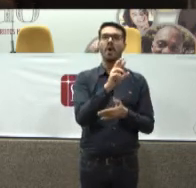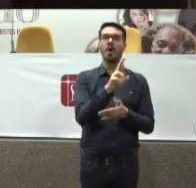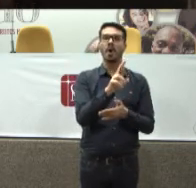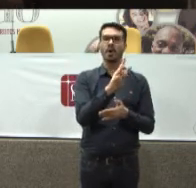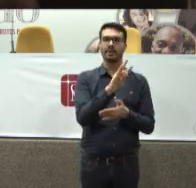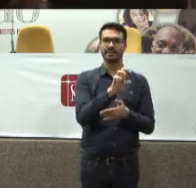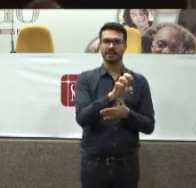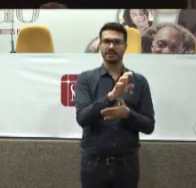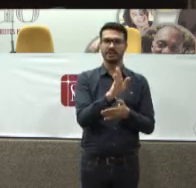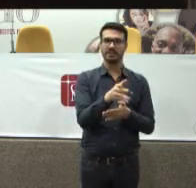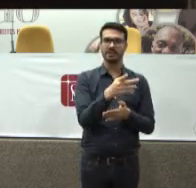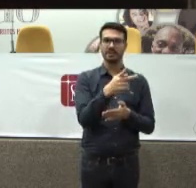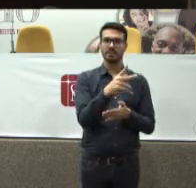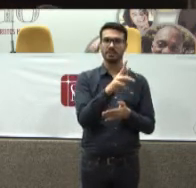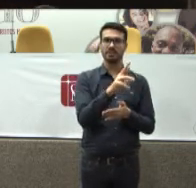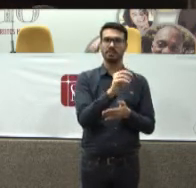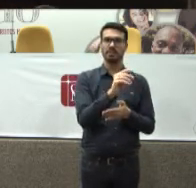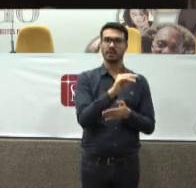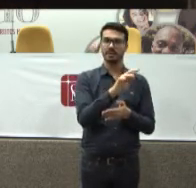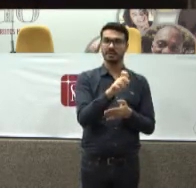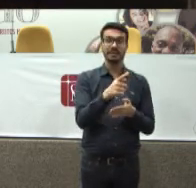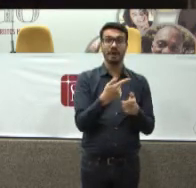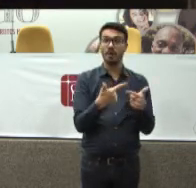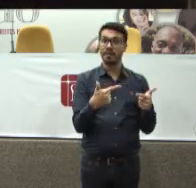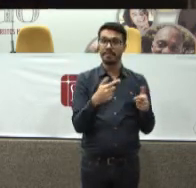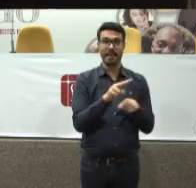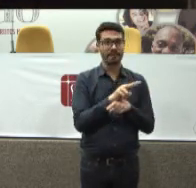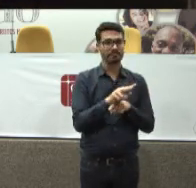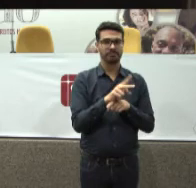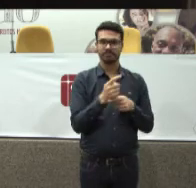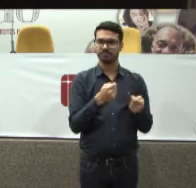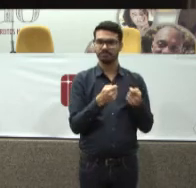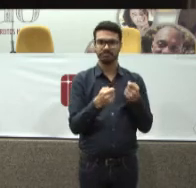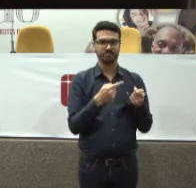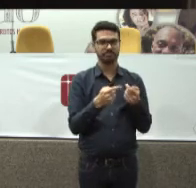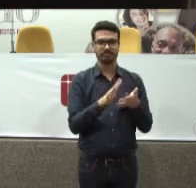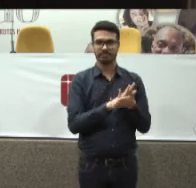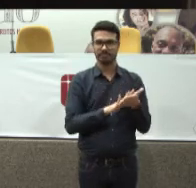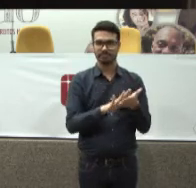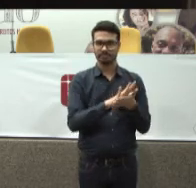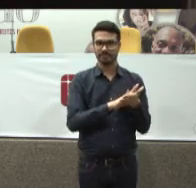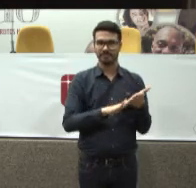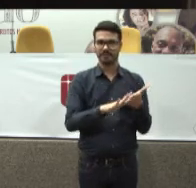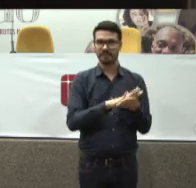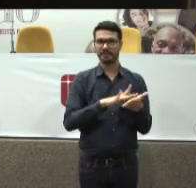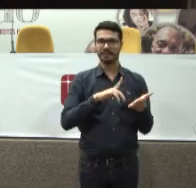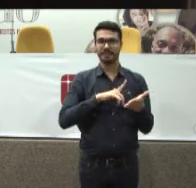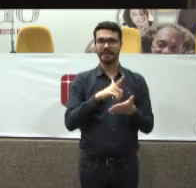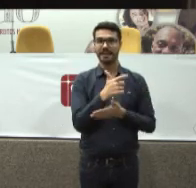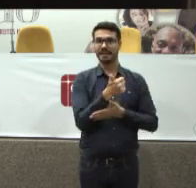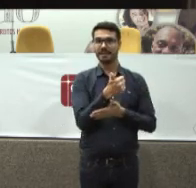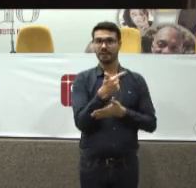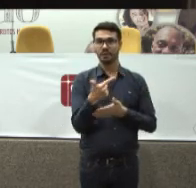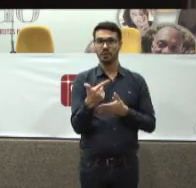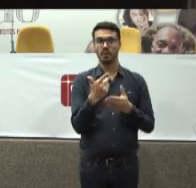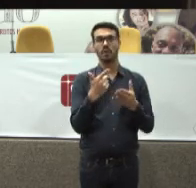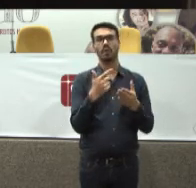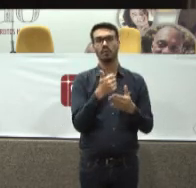Inteiramente desregulado Inteiramente desregulado Existem mais de 12